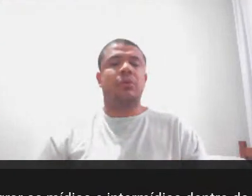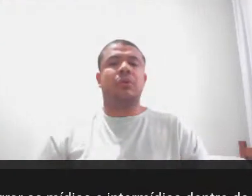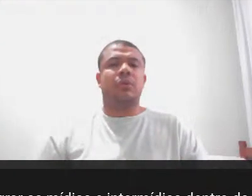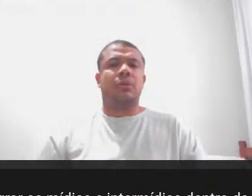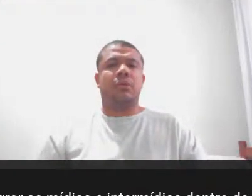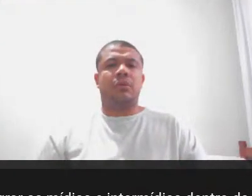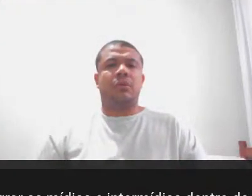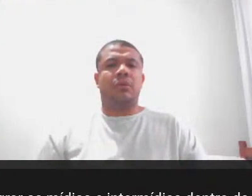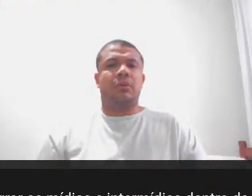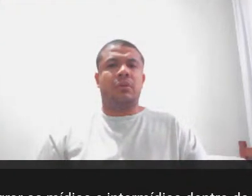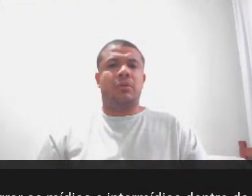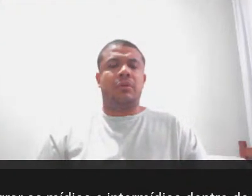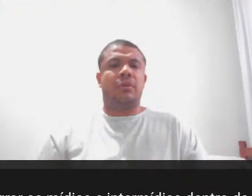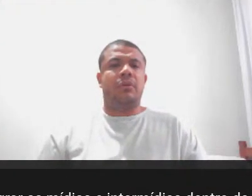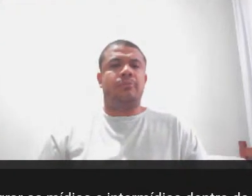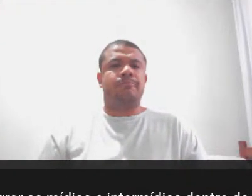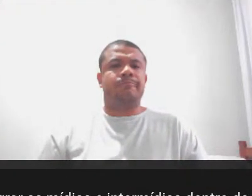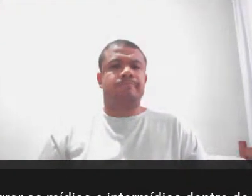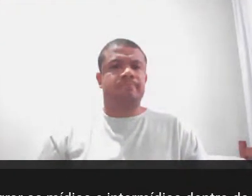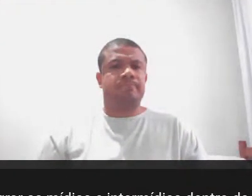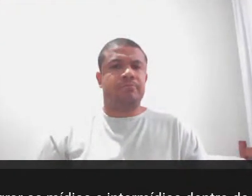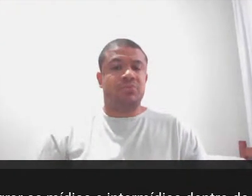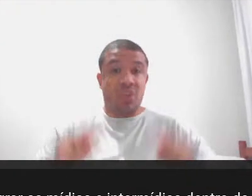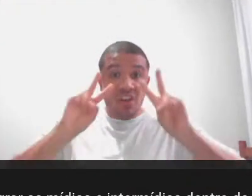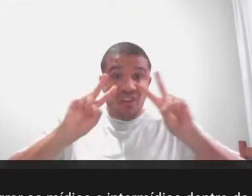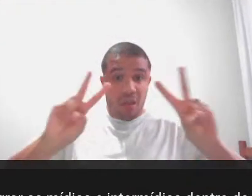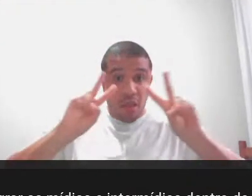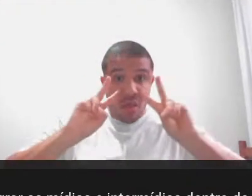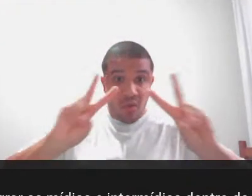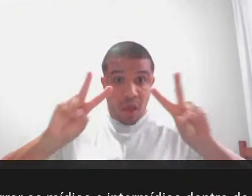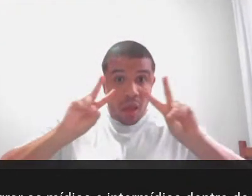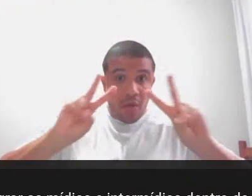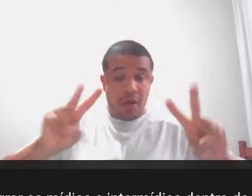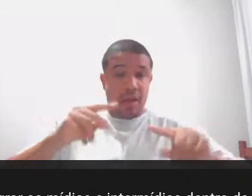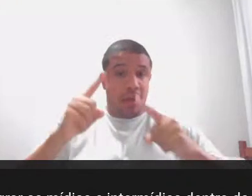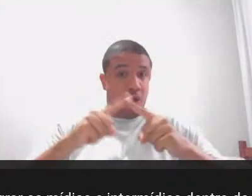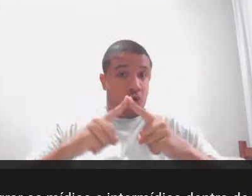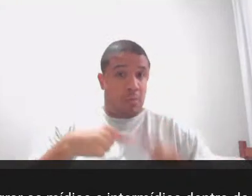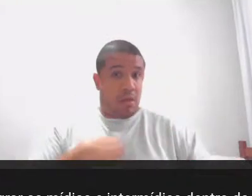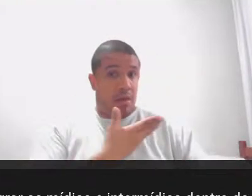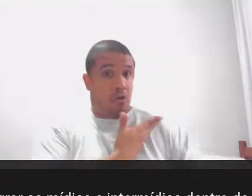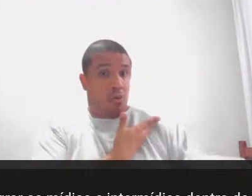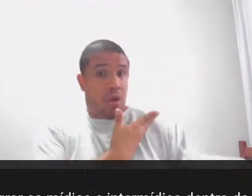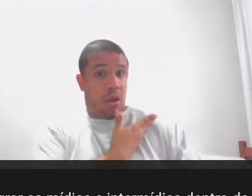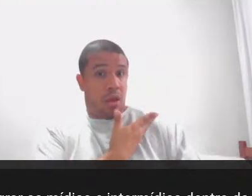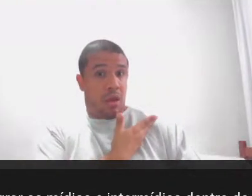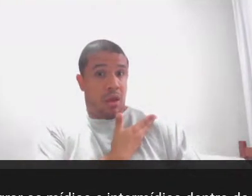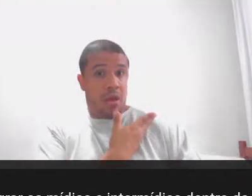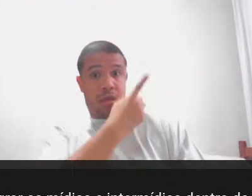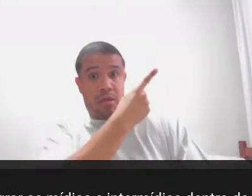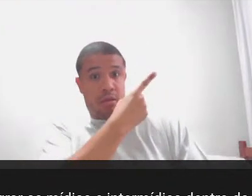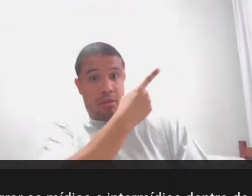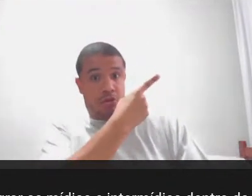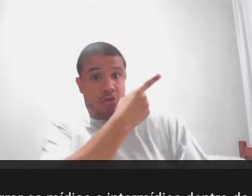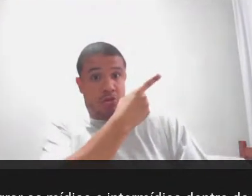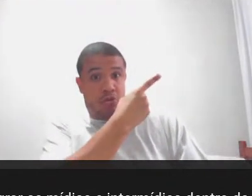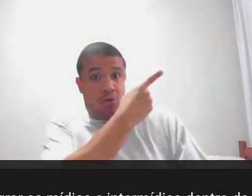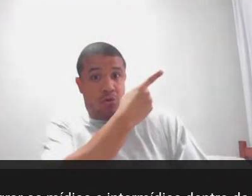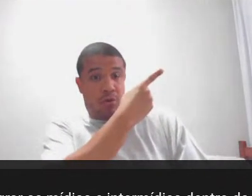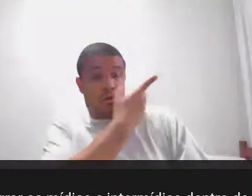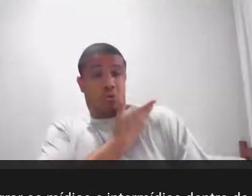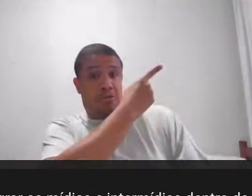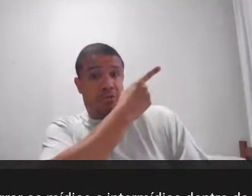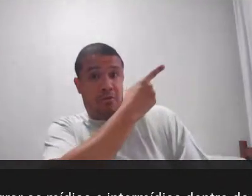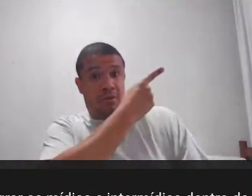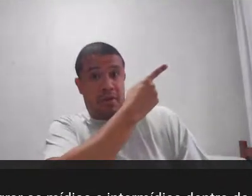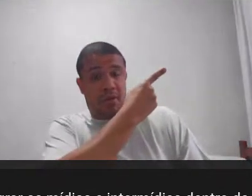frente da tela o tempo inteiro só vendo aqui tanto que eu tinha combinado com a Clara que a gente só ia falar aí começou a dar uma aflição ficar só meu rosto e falei não vou